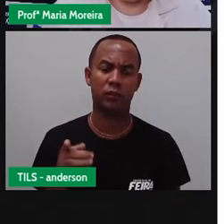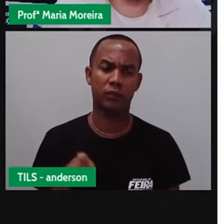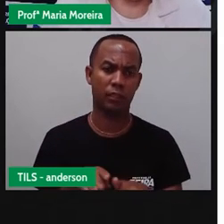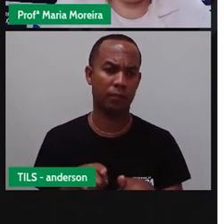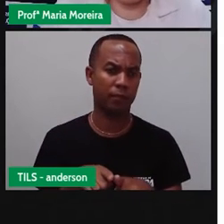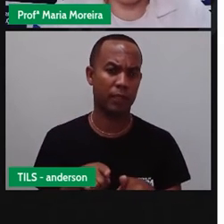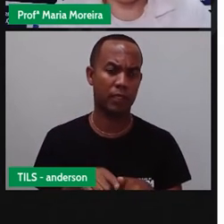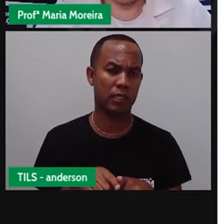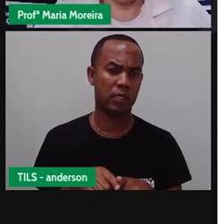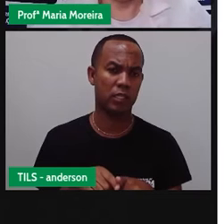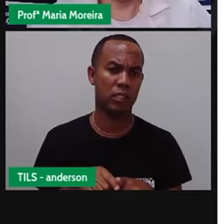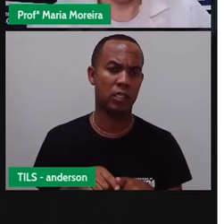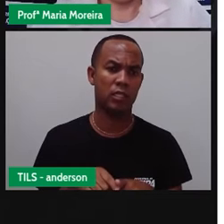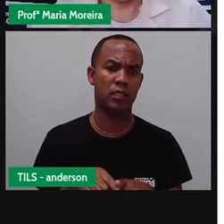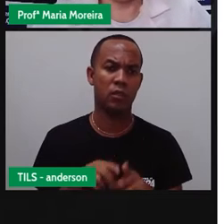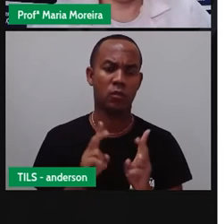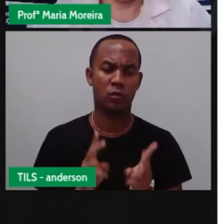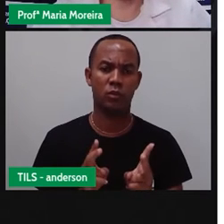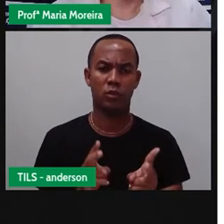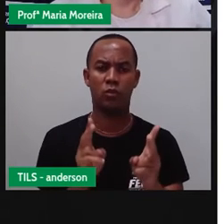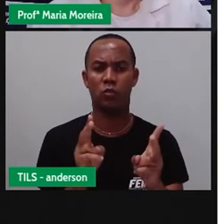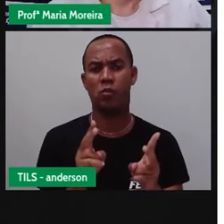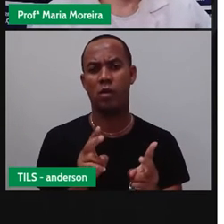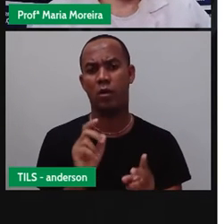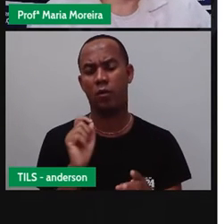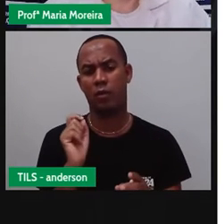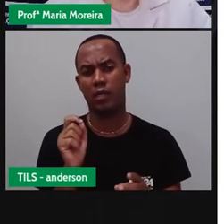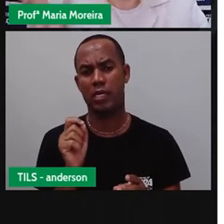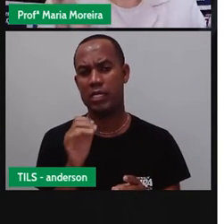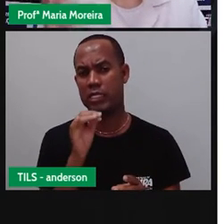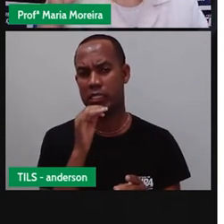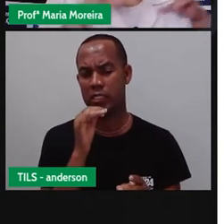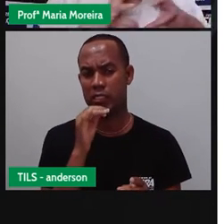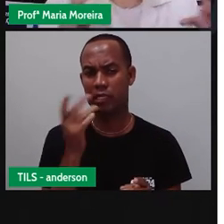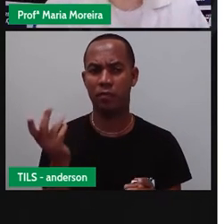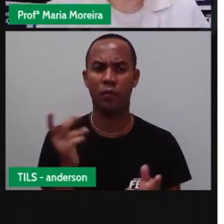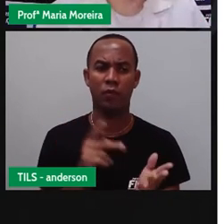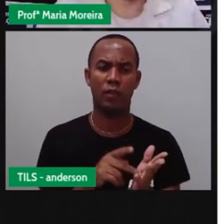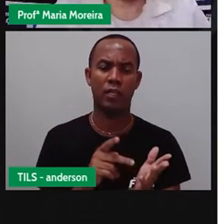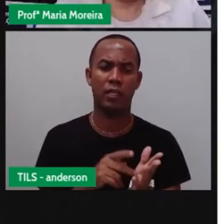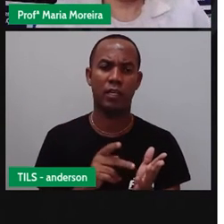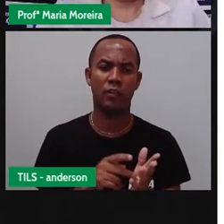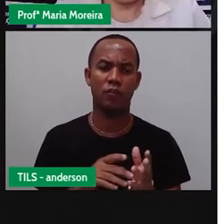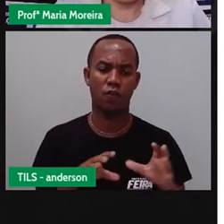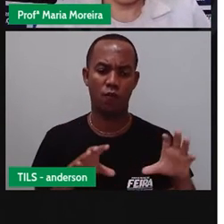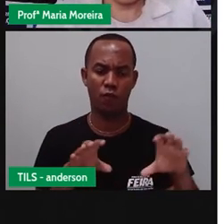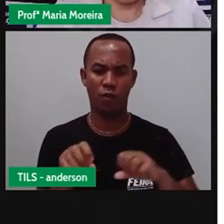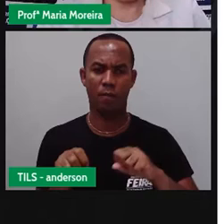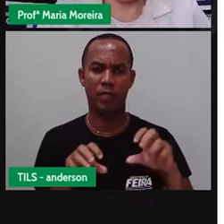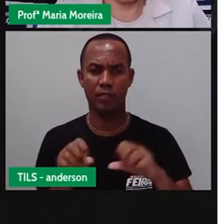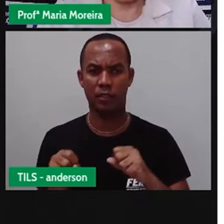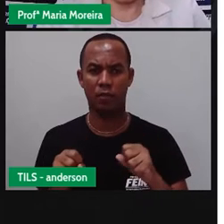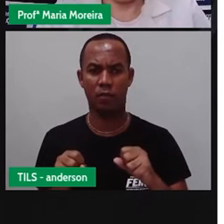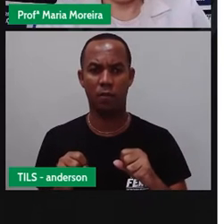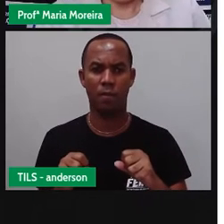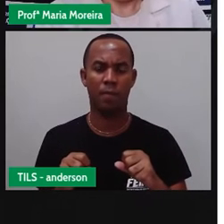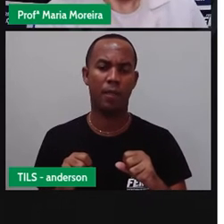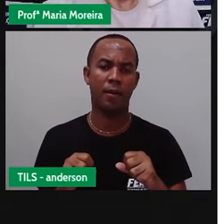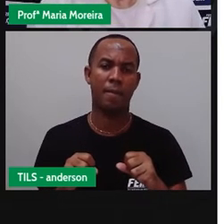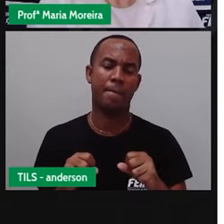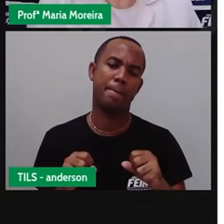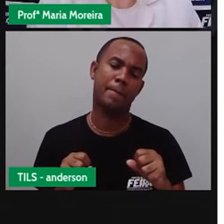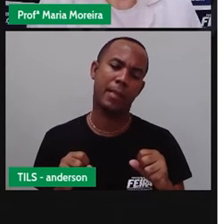mas ela continua aí, né, na verdade, na, o quê? Na formação da palavra. Bom,